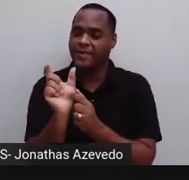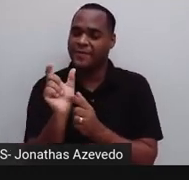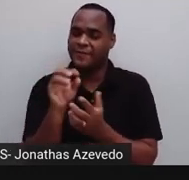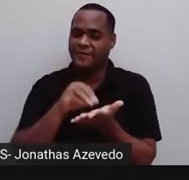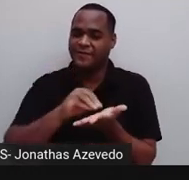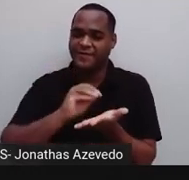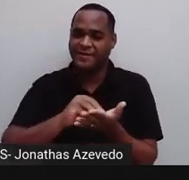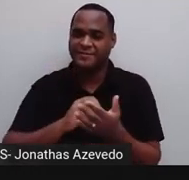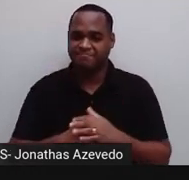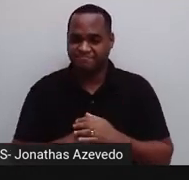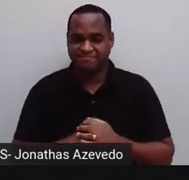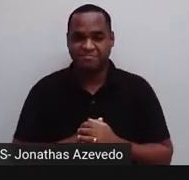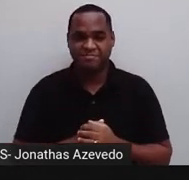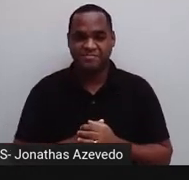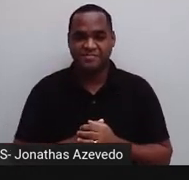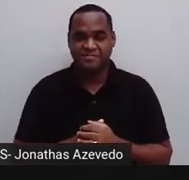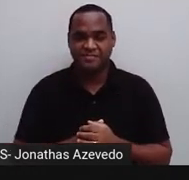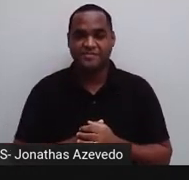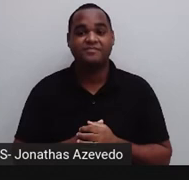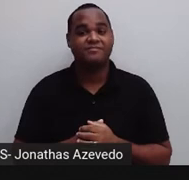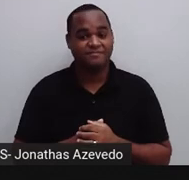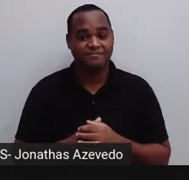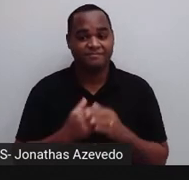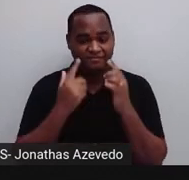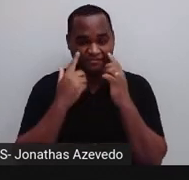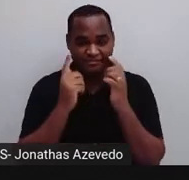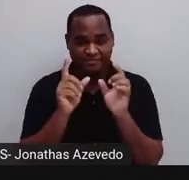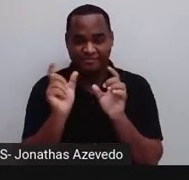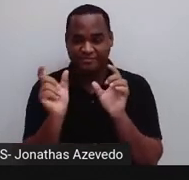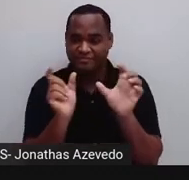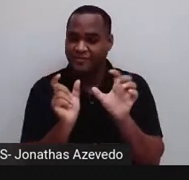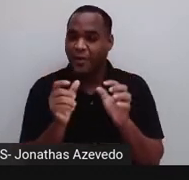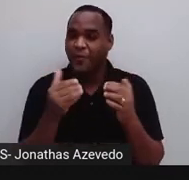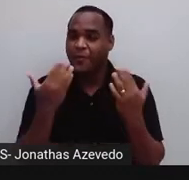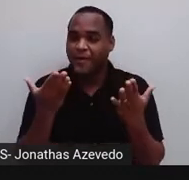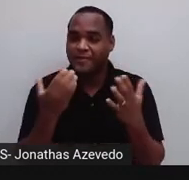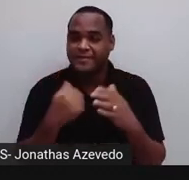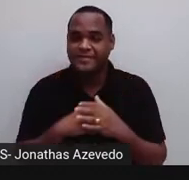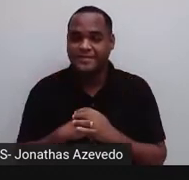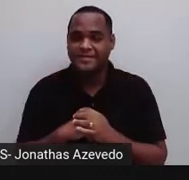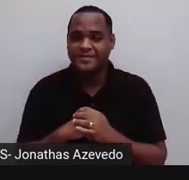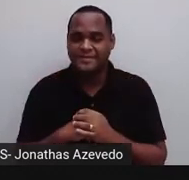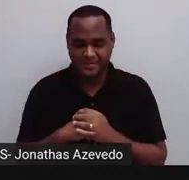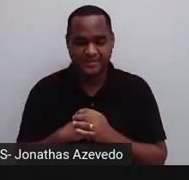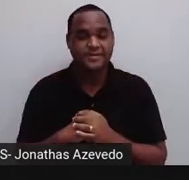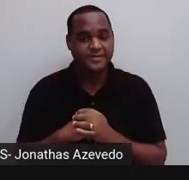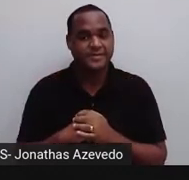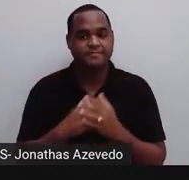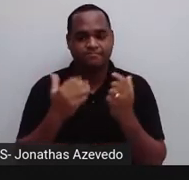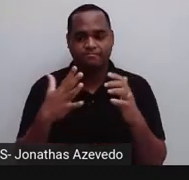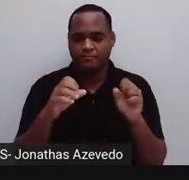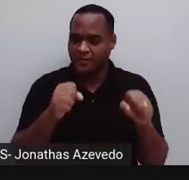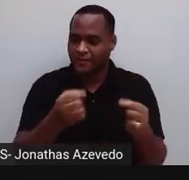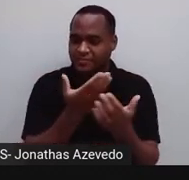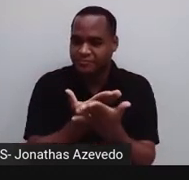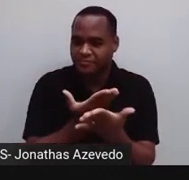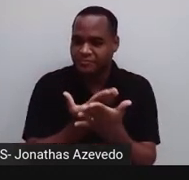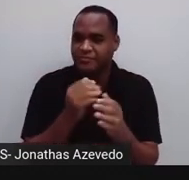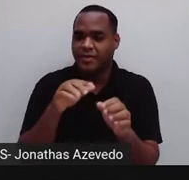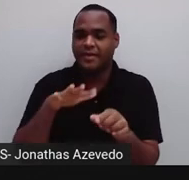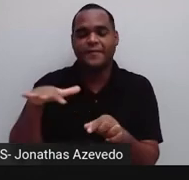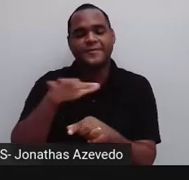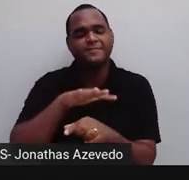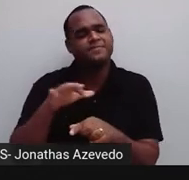quais são as palavrinhas que estão faltando aí sobre isso que a gente estudou dentro dessa área da geometria